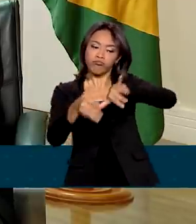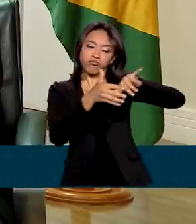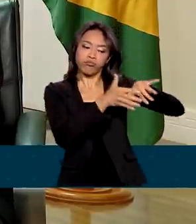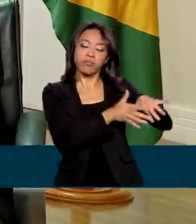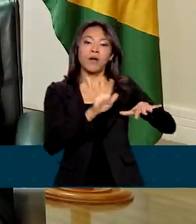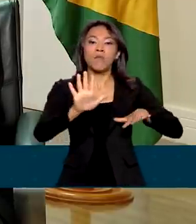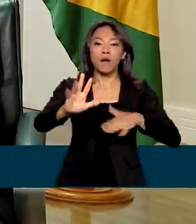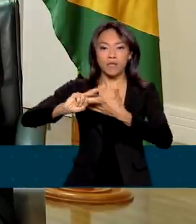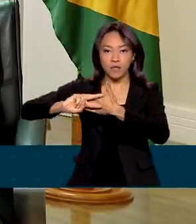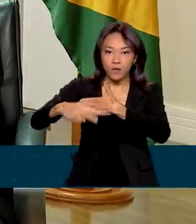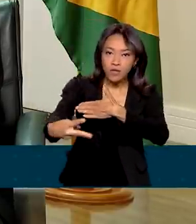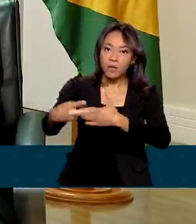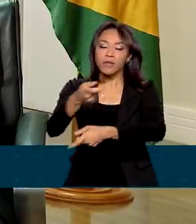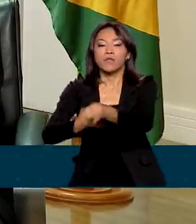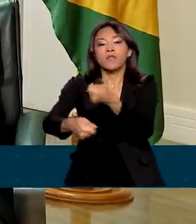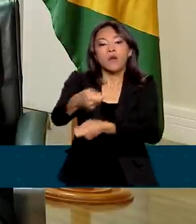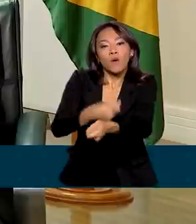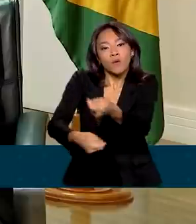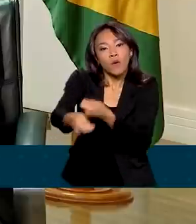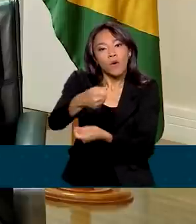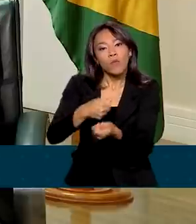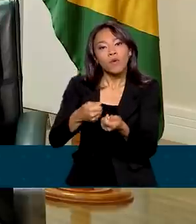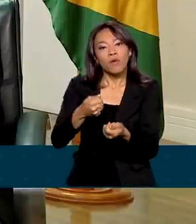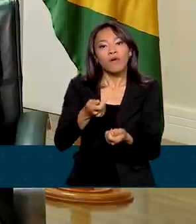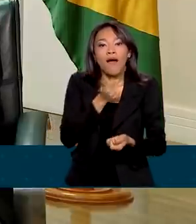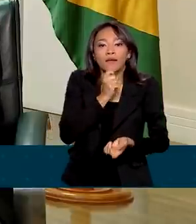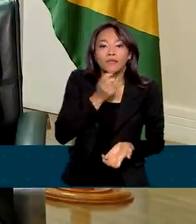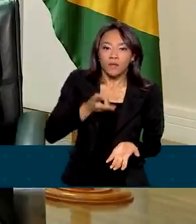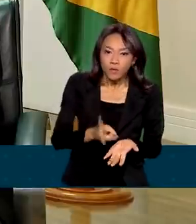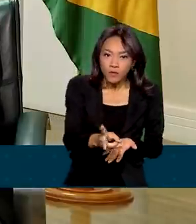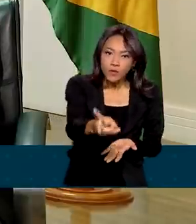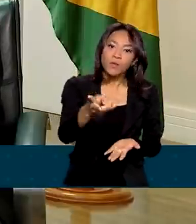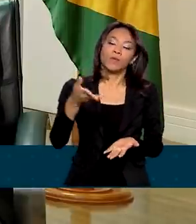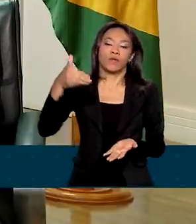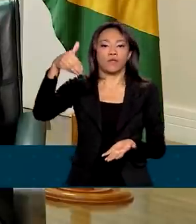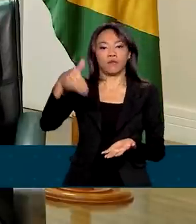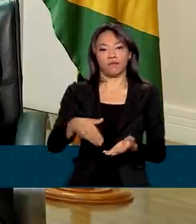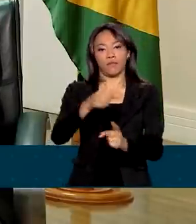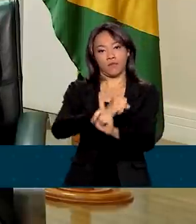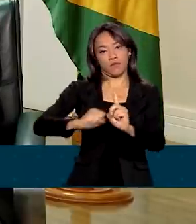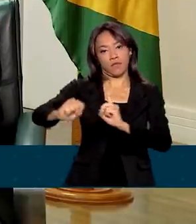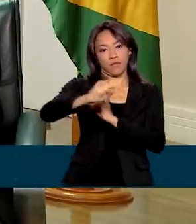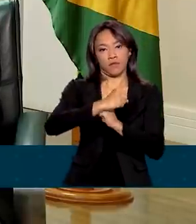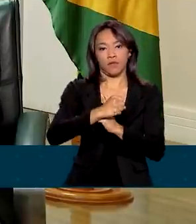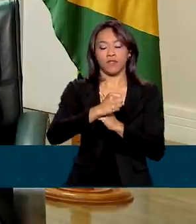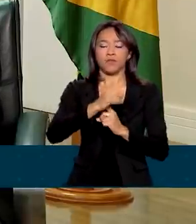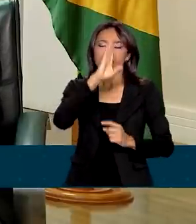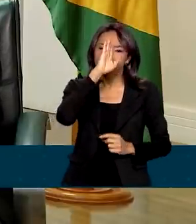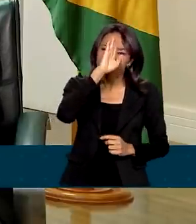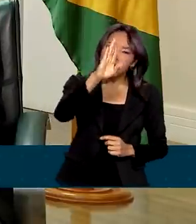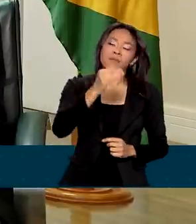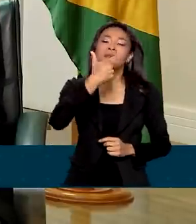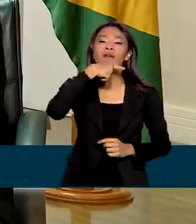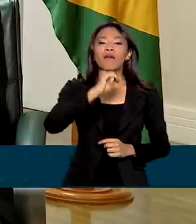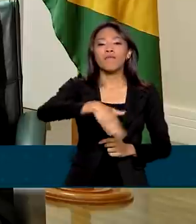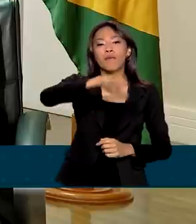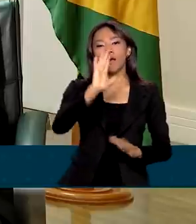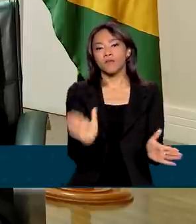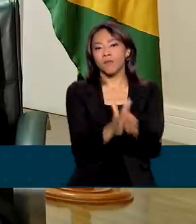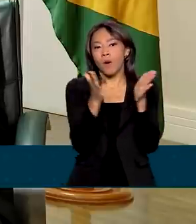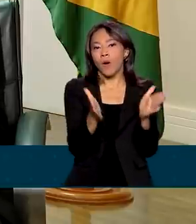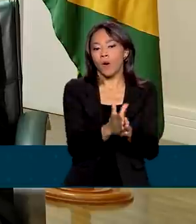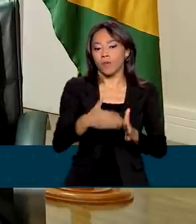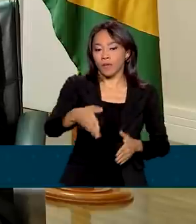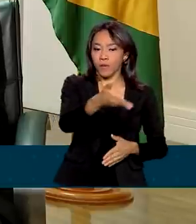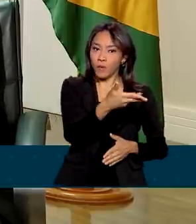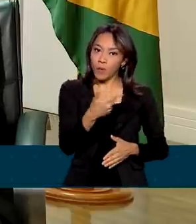econômicas e sociais dessa pandemia ainda perduram na nossa sociedade, em especial para os mais pobres. O Auxílio Brasil,